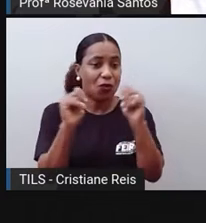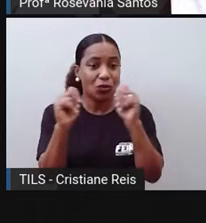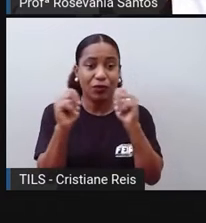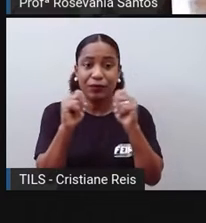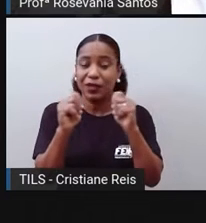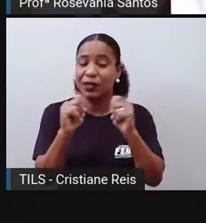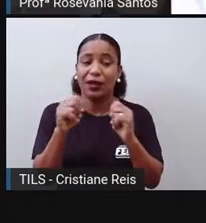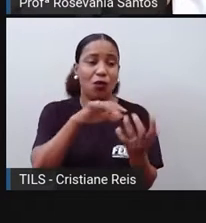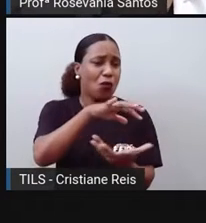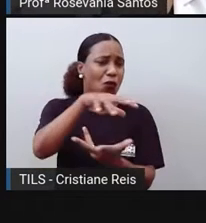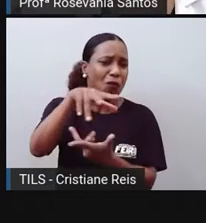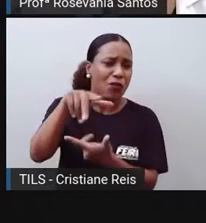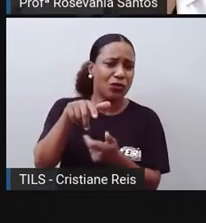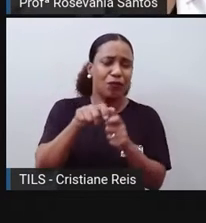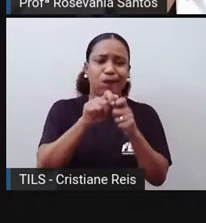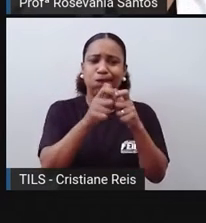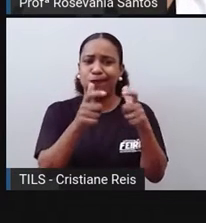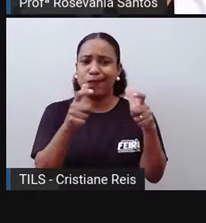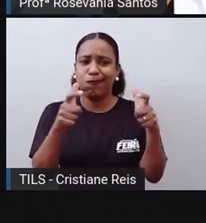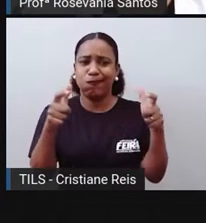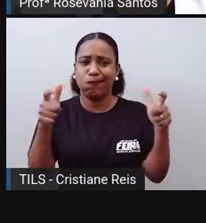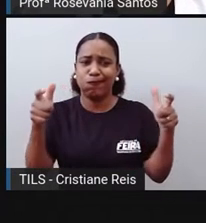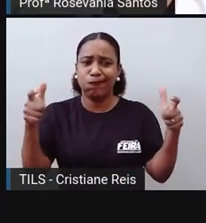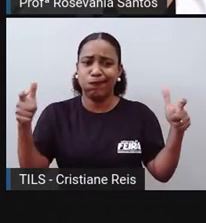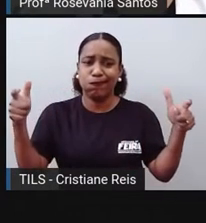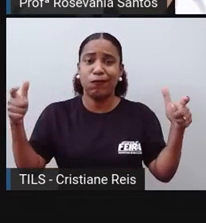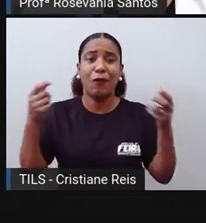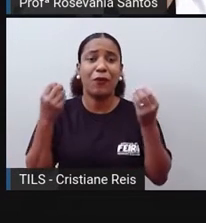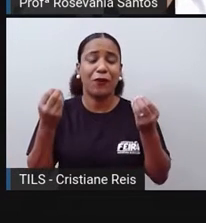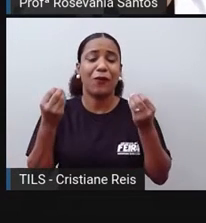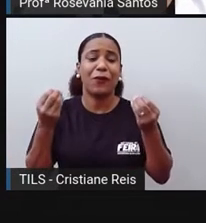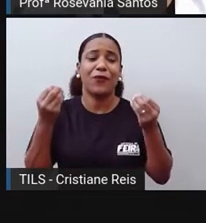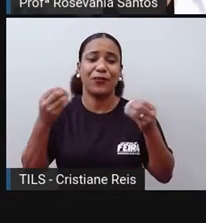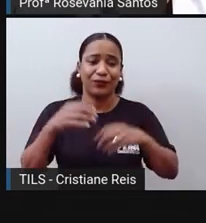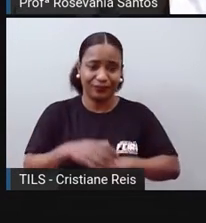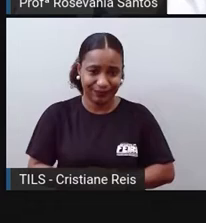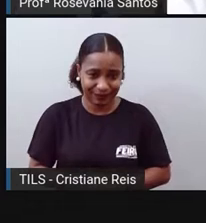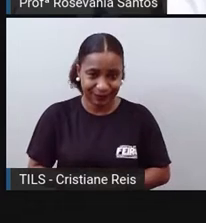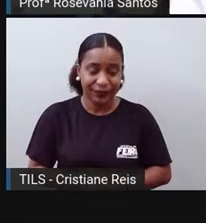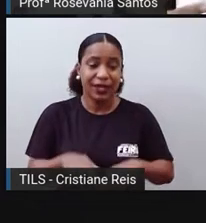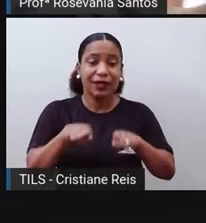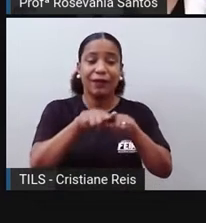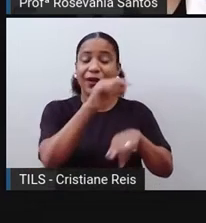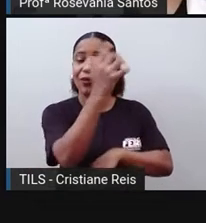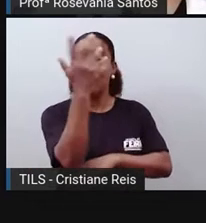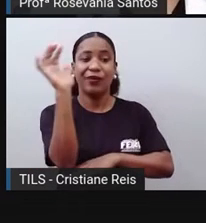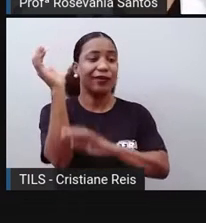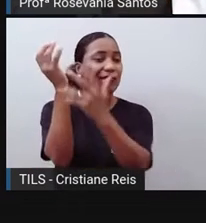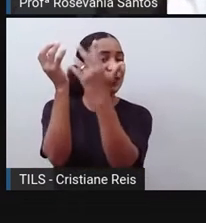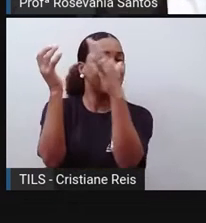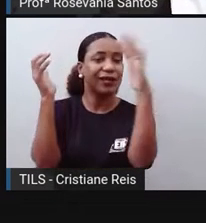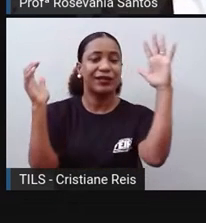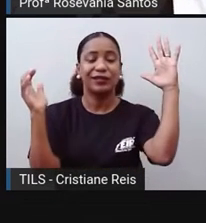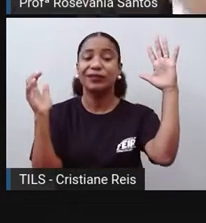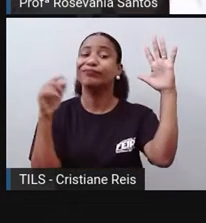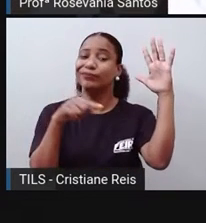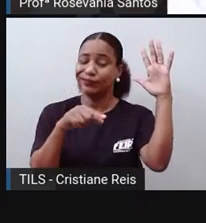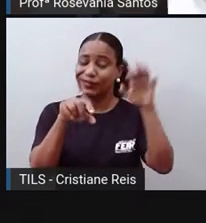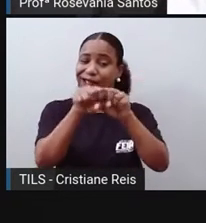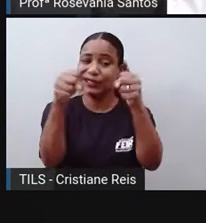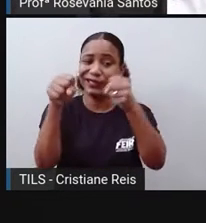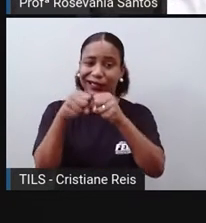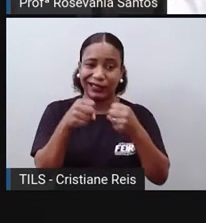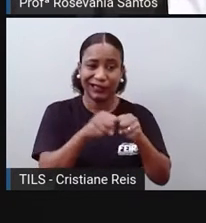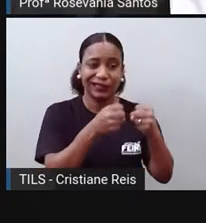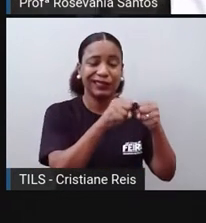geraria, no desgaste ambiental, porque toda vez, quando aumenta o número da população, a gente exige mais do ambiente para